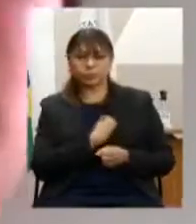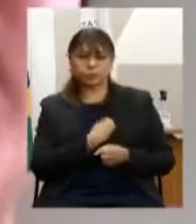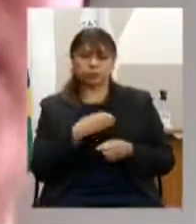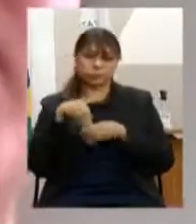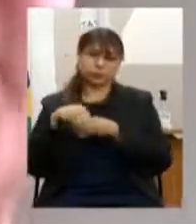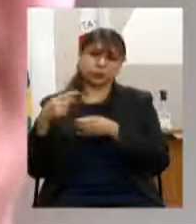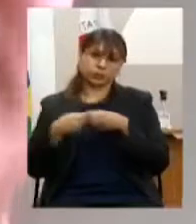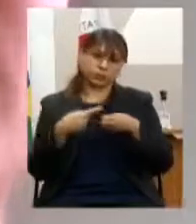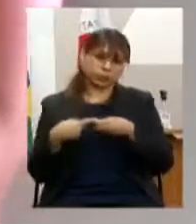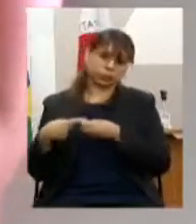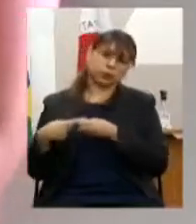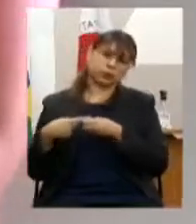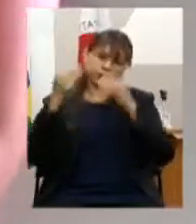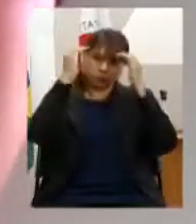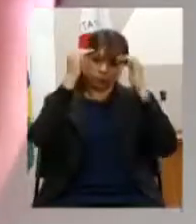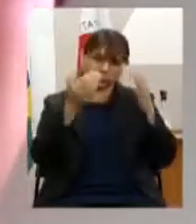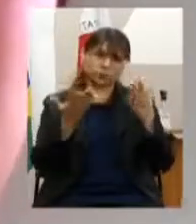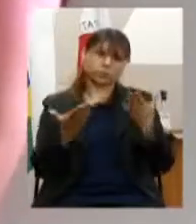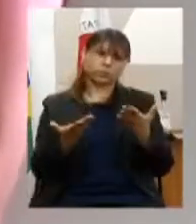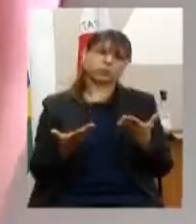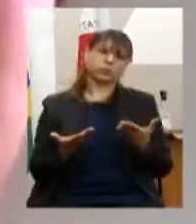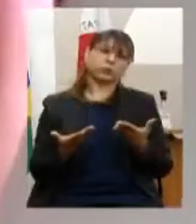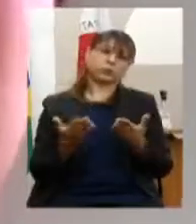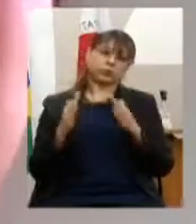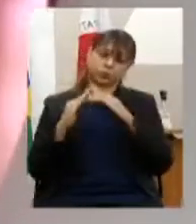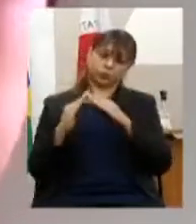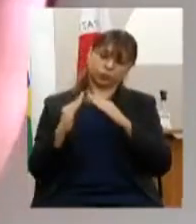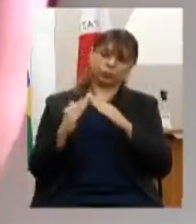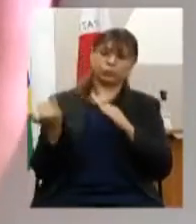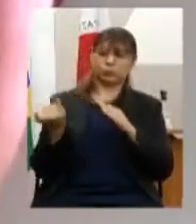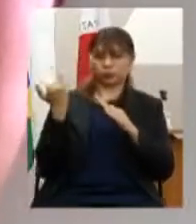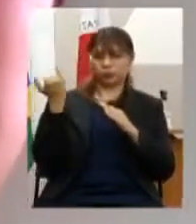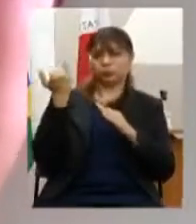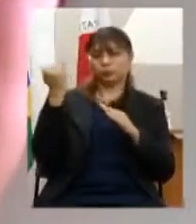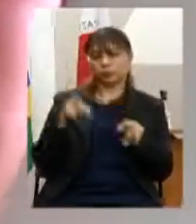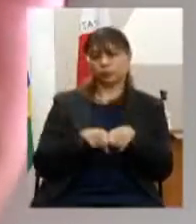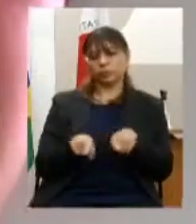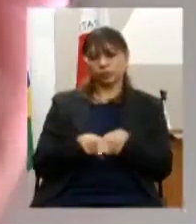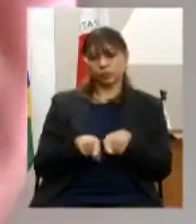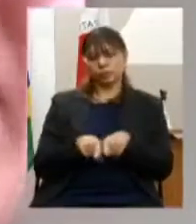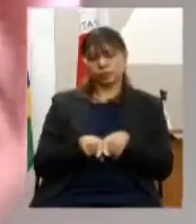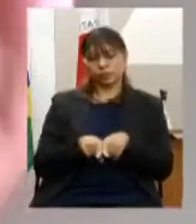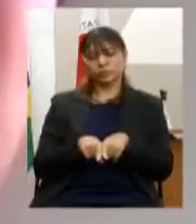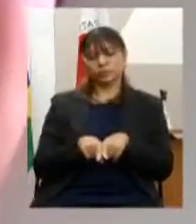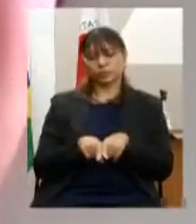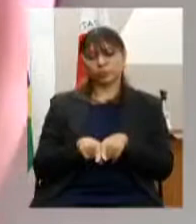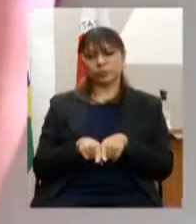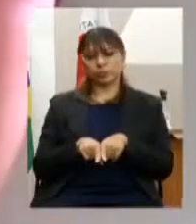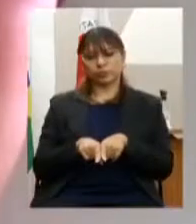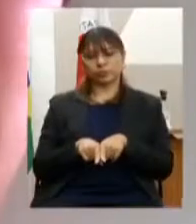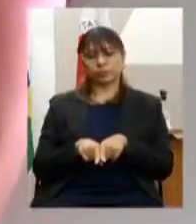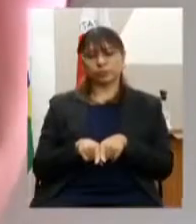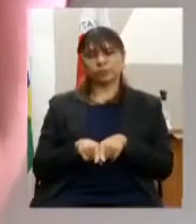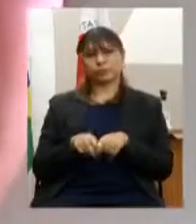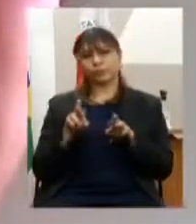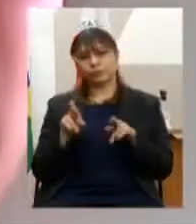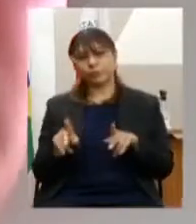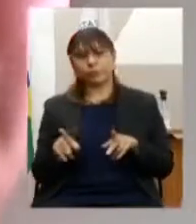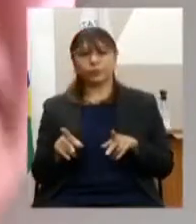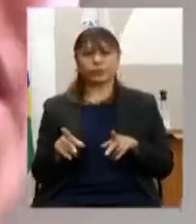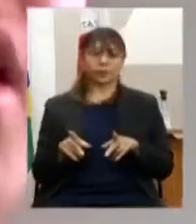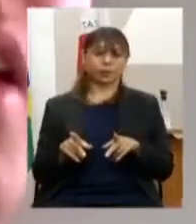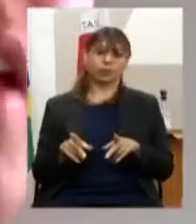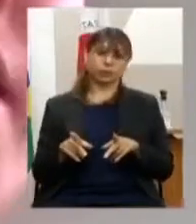são cumpridas então moradia primeiro ele tem um caráter bastante interessante muito diferente como da